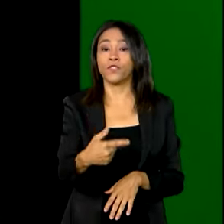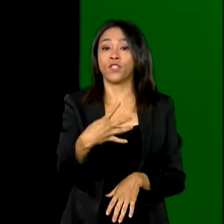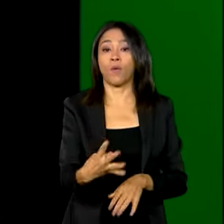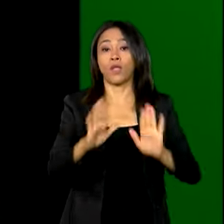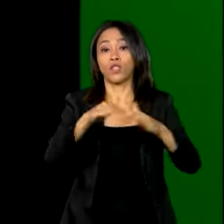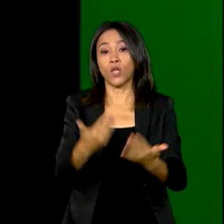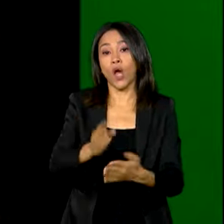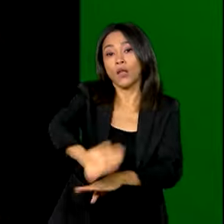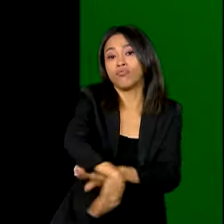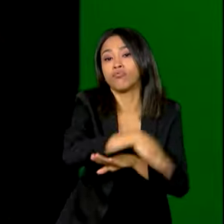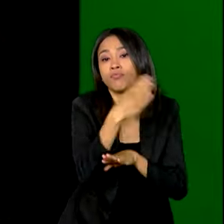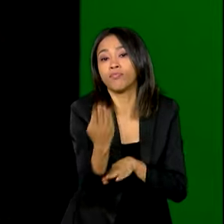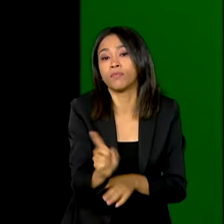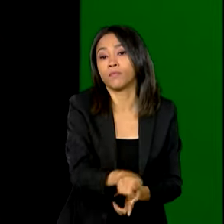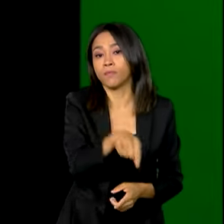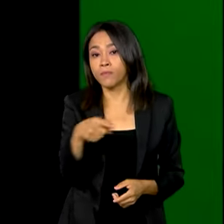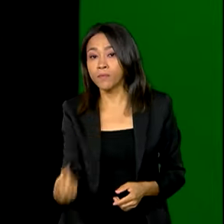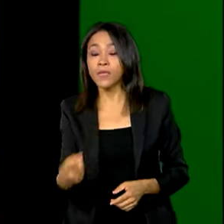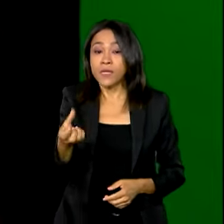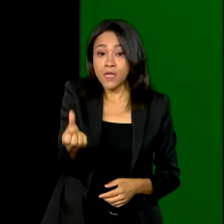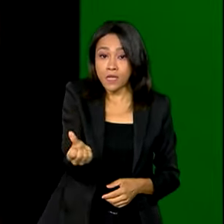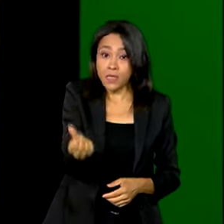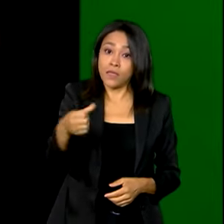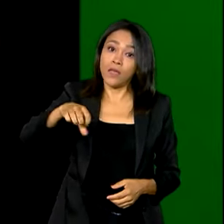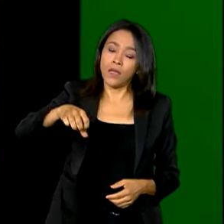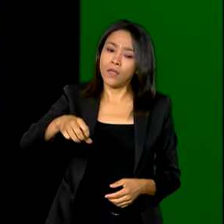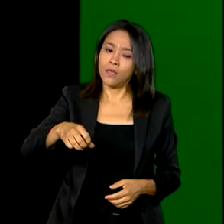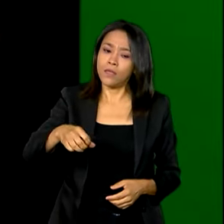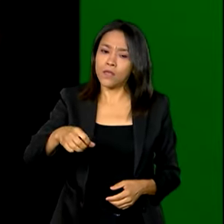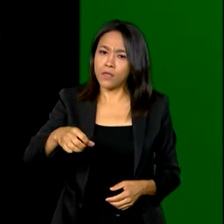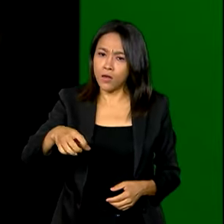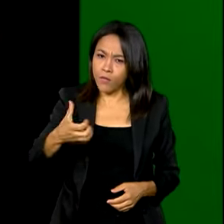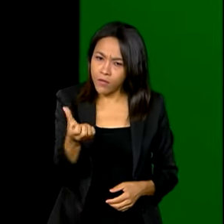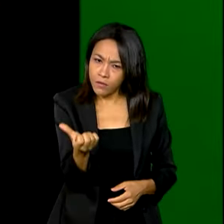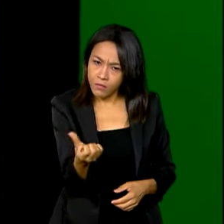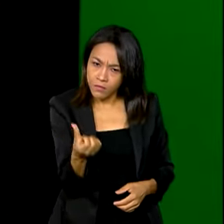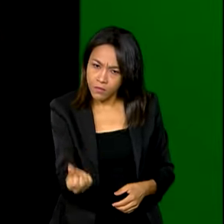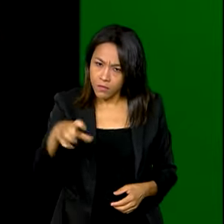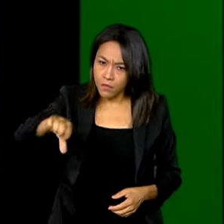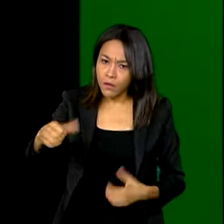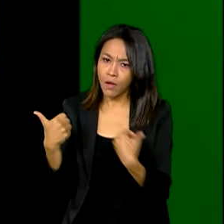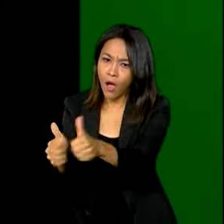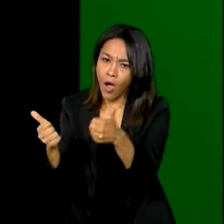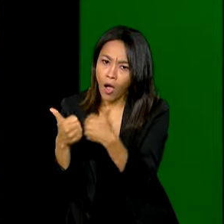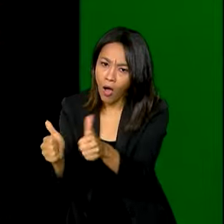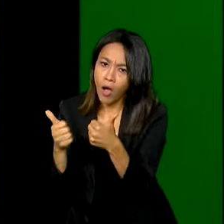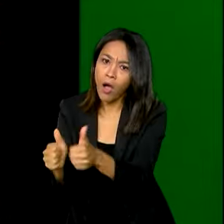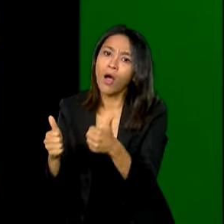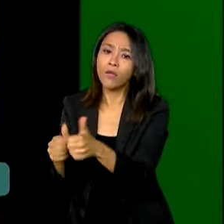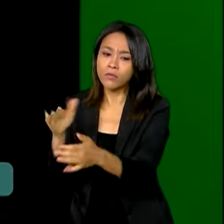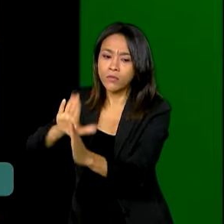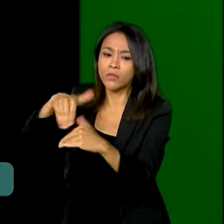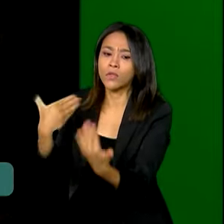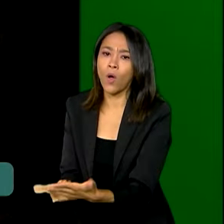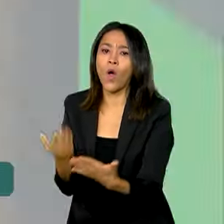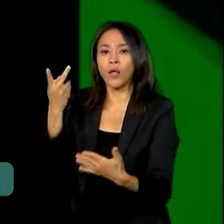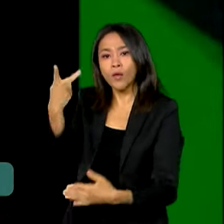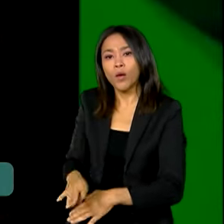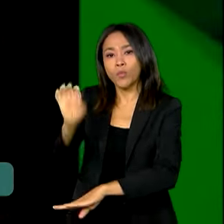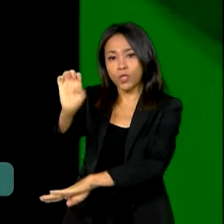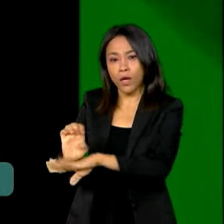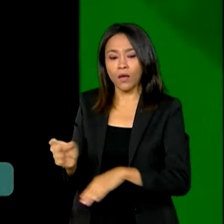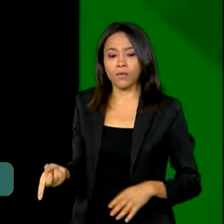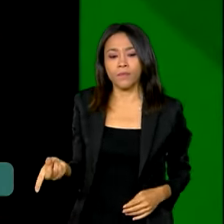e 69 ônibus escolares financiados pelo Ministério da Educação para o Estado do Rio Grande do Norte.